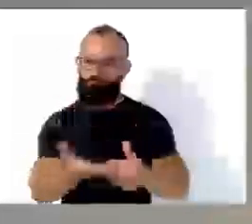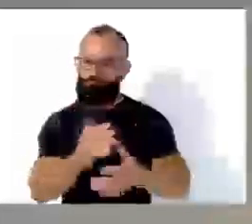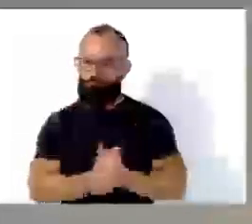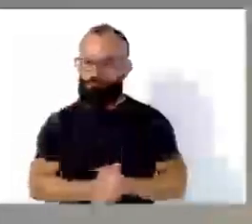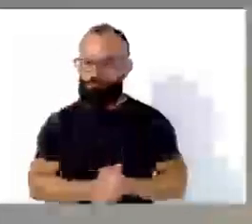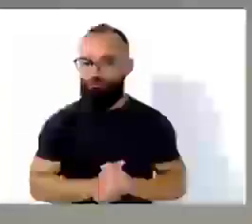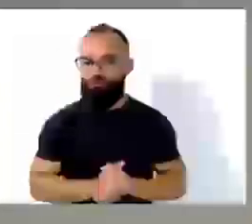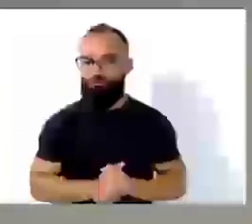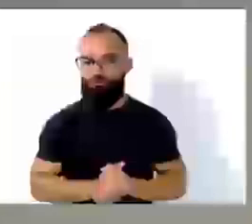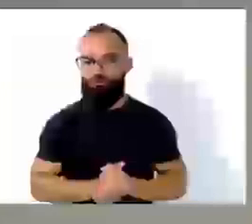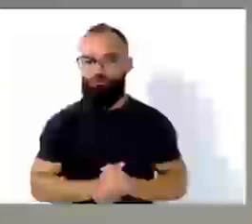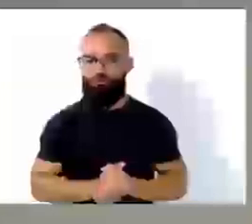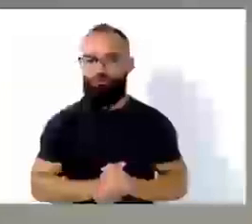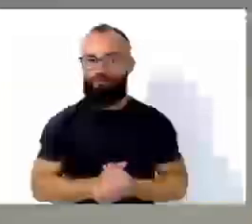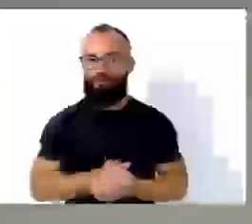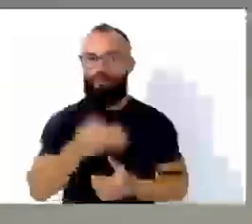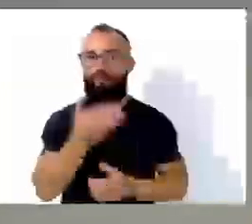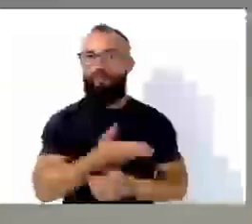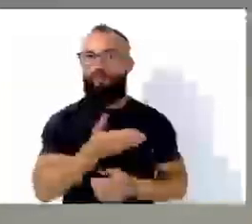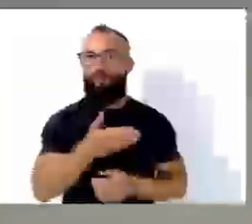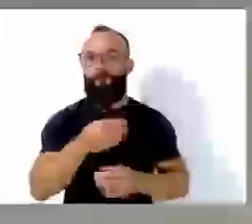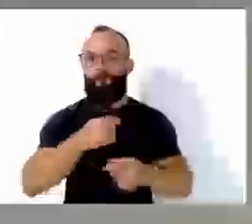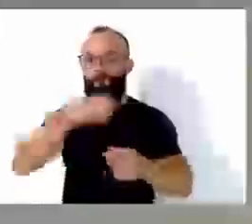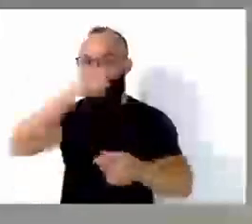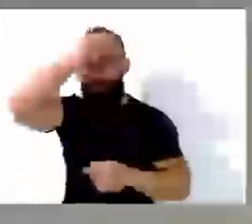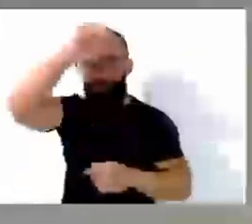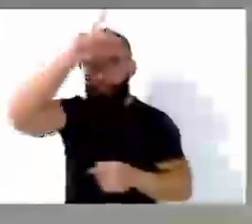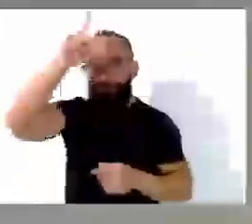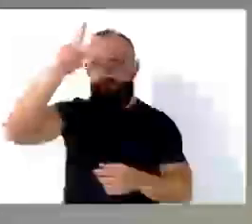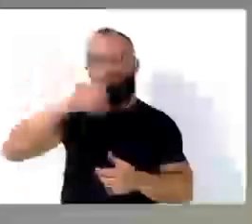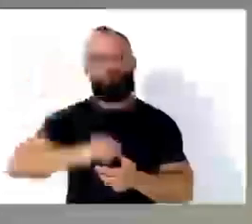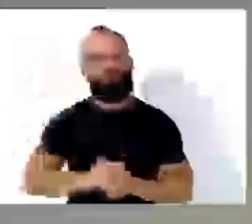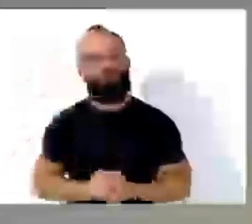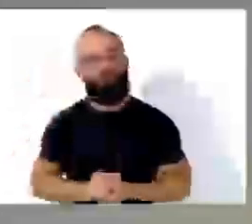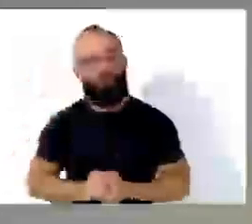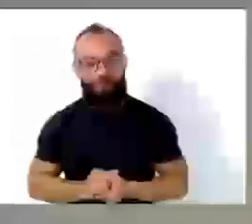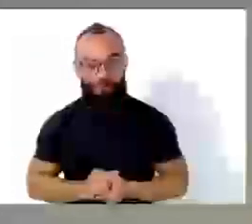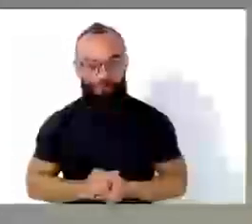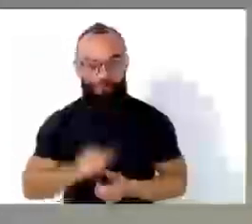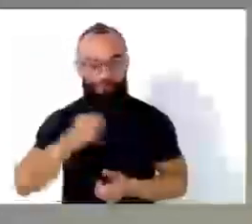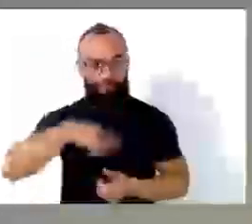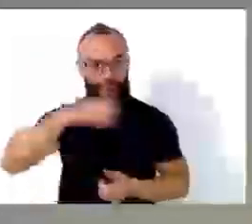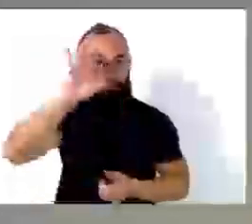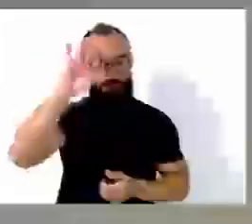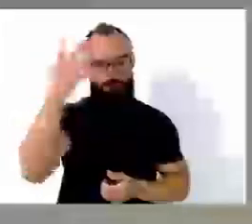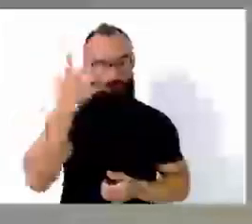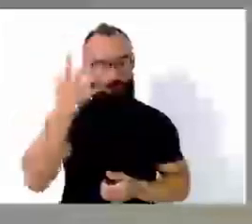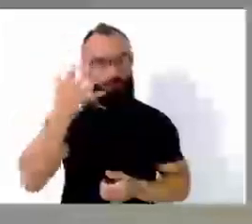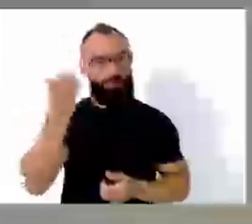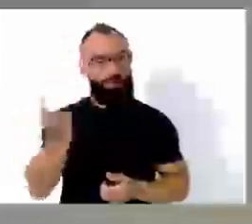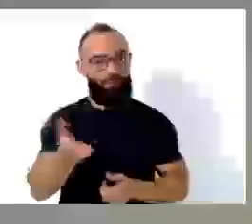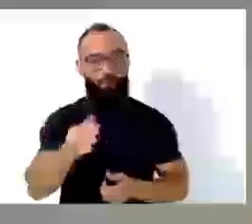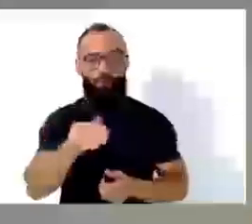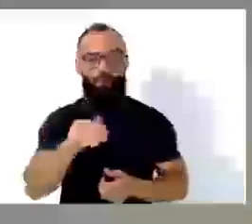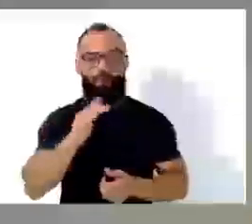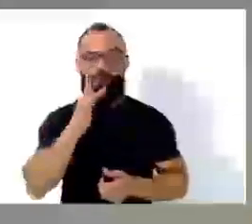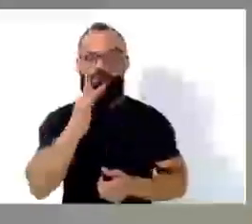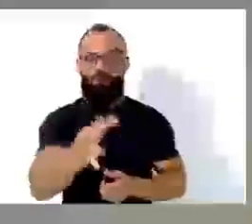o executivo tomar essa decisão que o nosso futuro presidente,